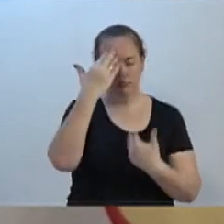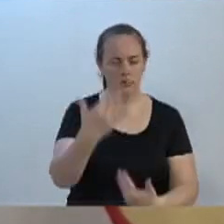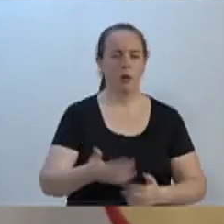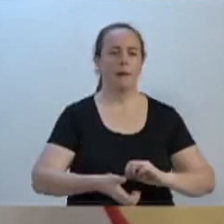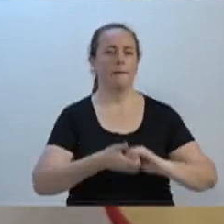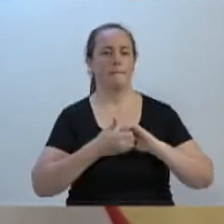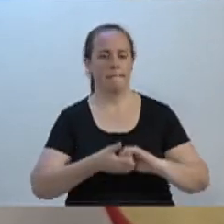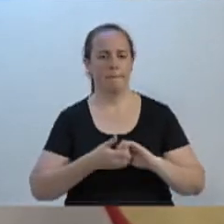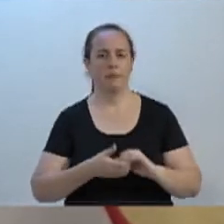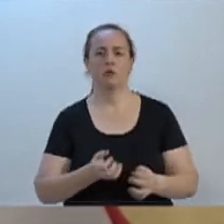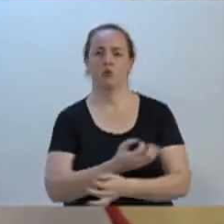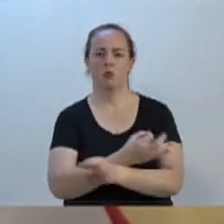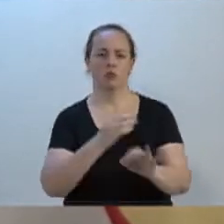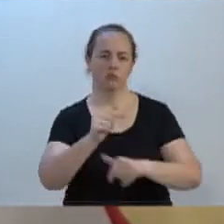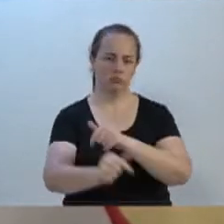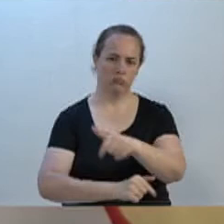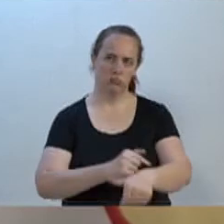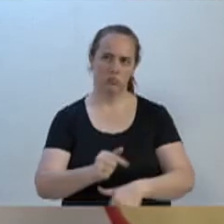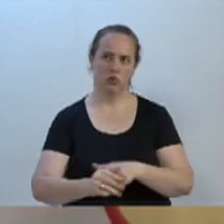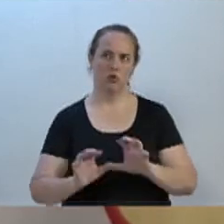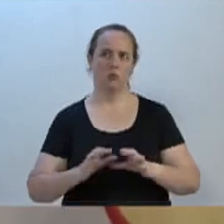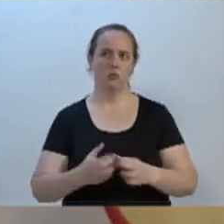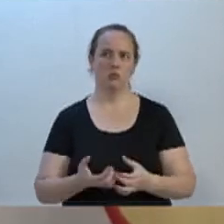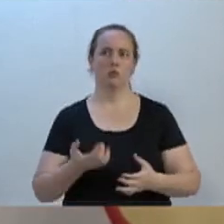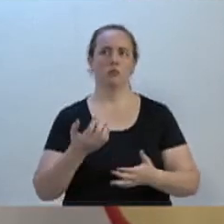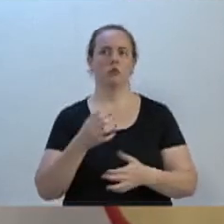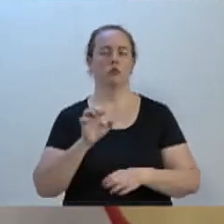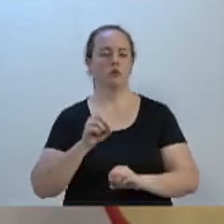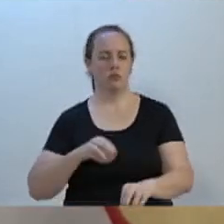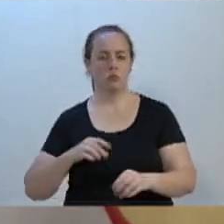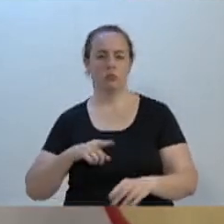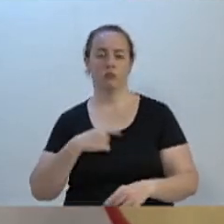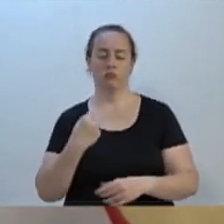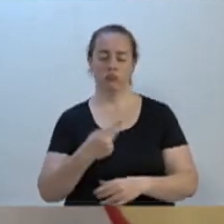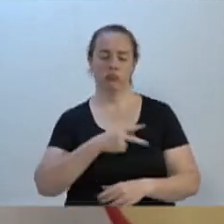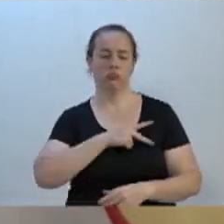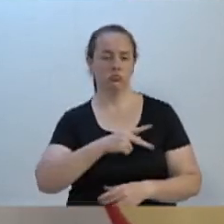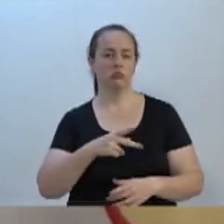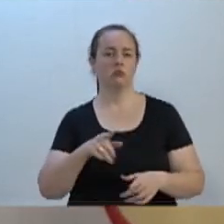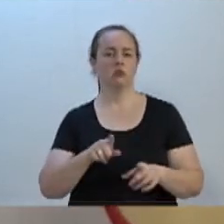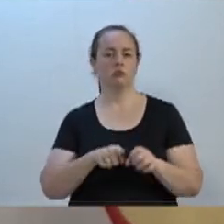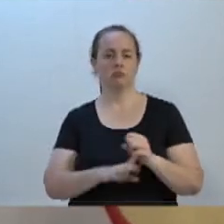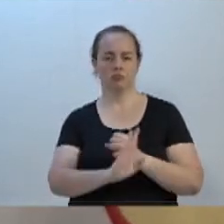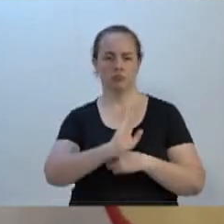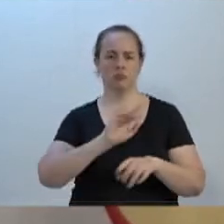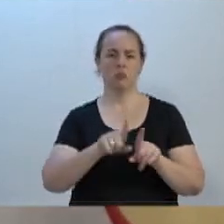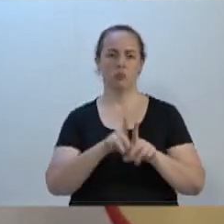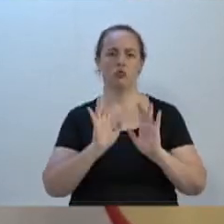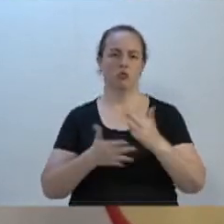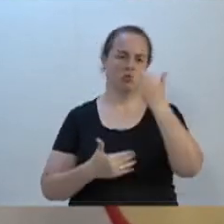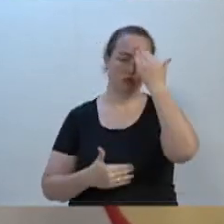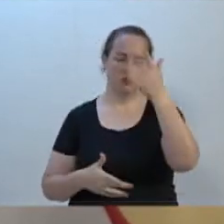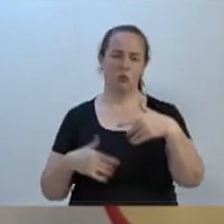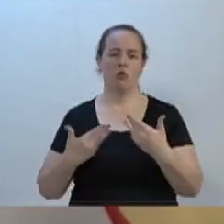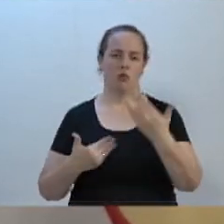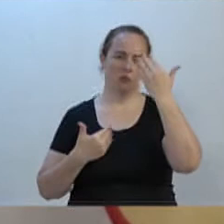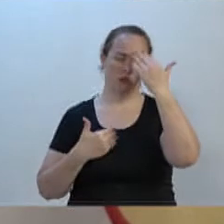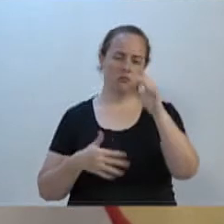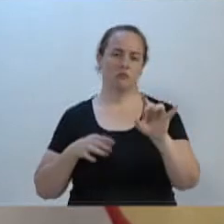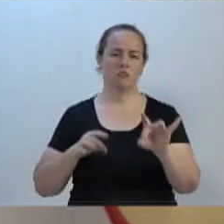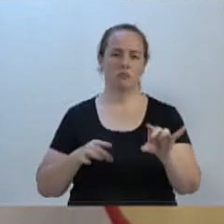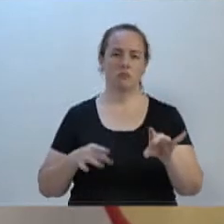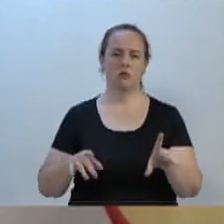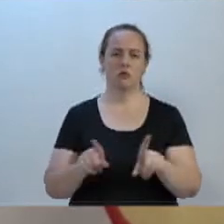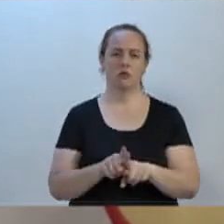parabéns pelo excelente trabalho, em nome da Comissão de Educação, o nosso presidente, vereador Zeca Bombeiro, também já agradeceu, mas quero fazer esse agradecimento especial,